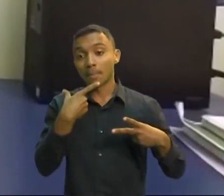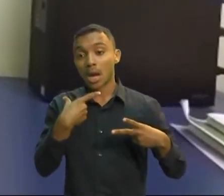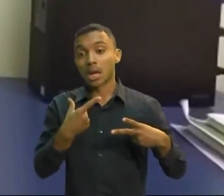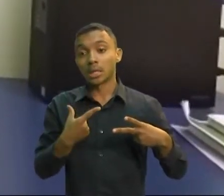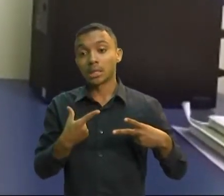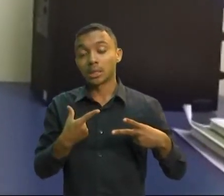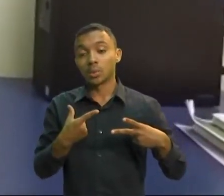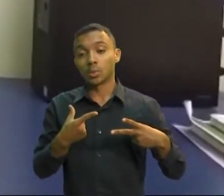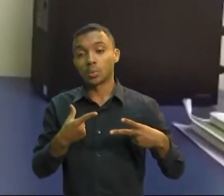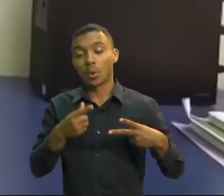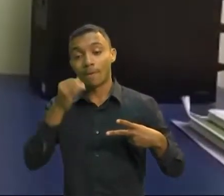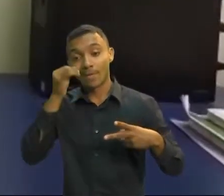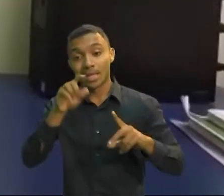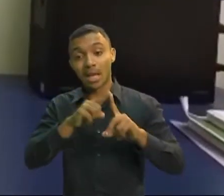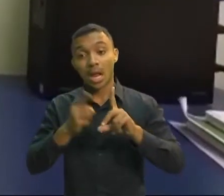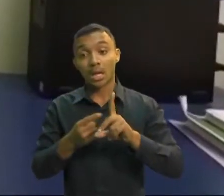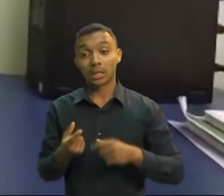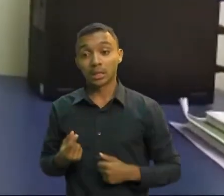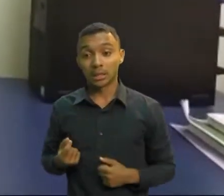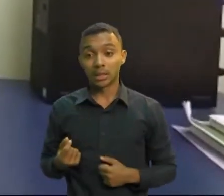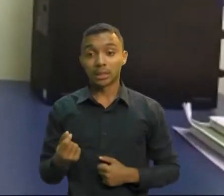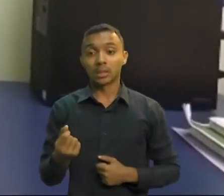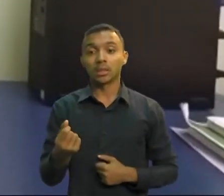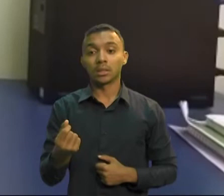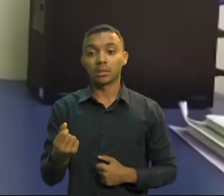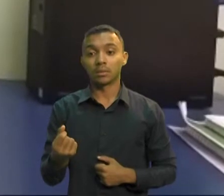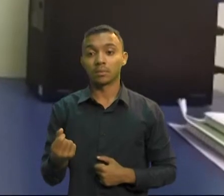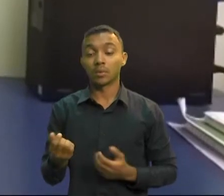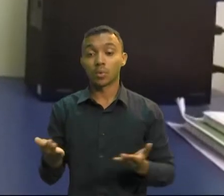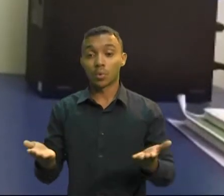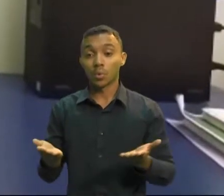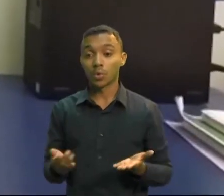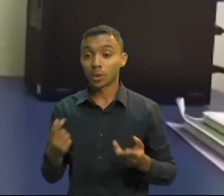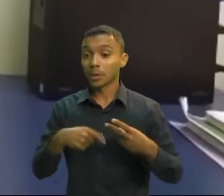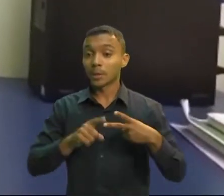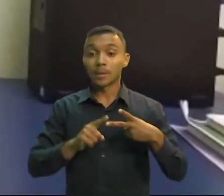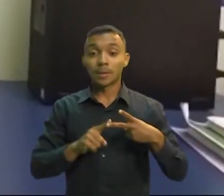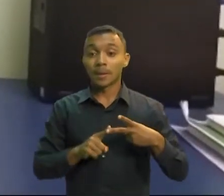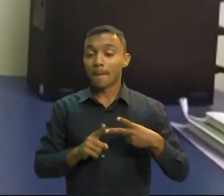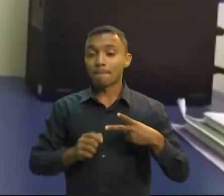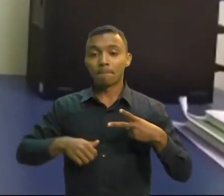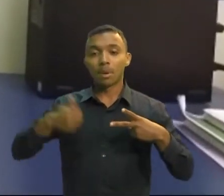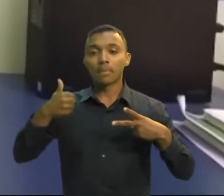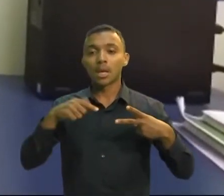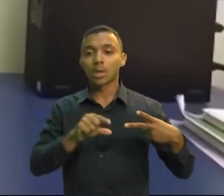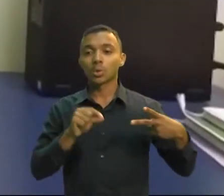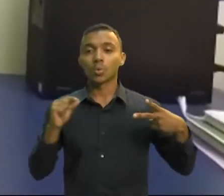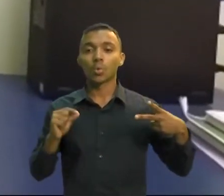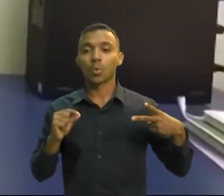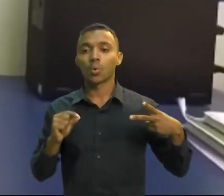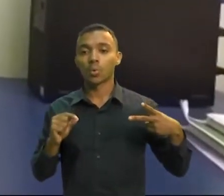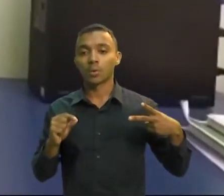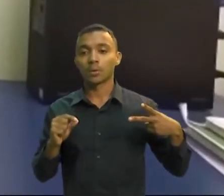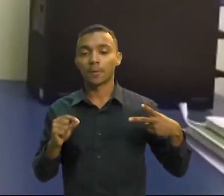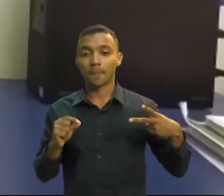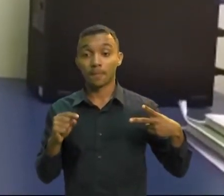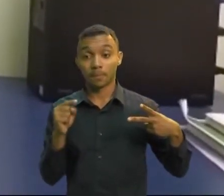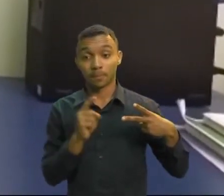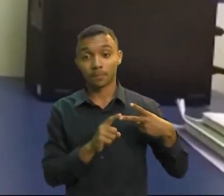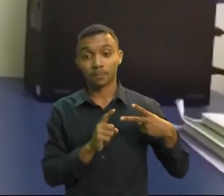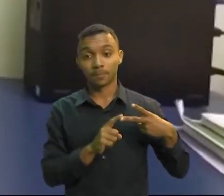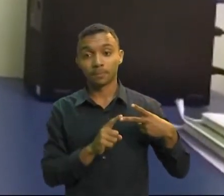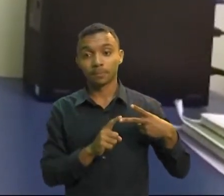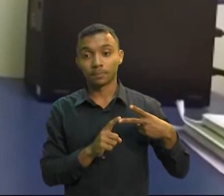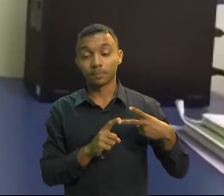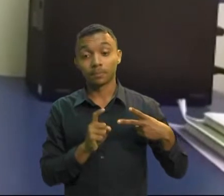Hoje em dia, no mundo inteiro, eles são a primeira opção de escolha de contraceptivos para a adolescência. São métodos